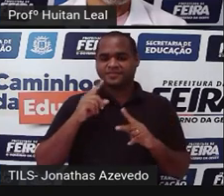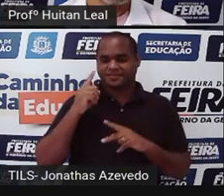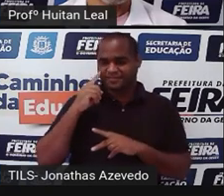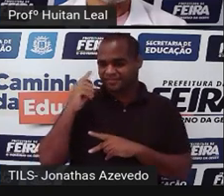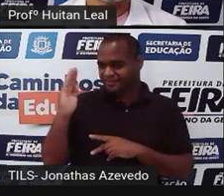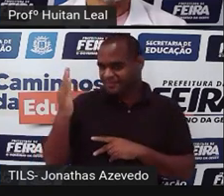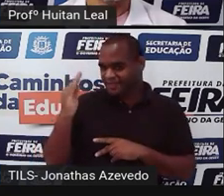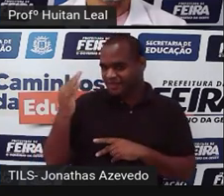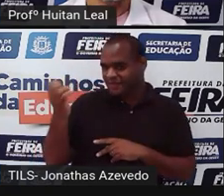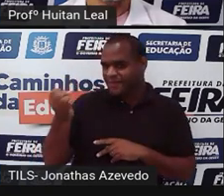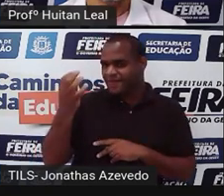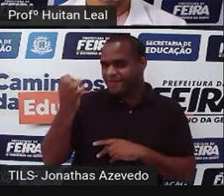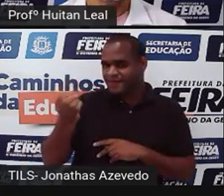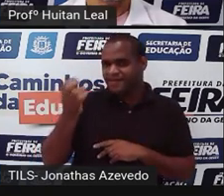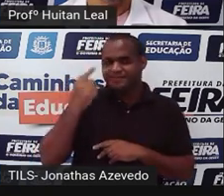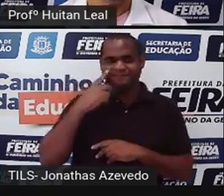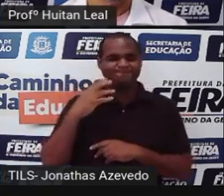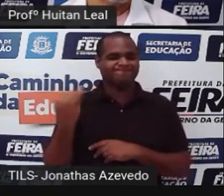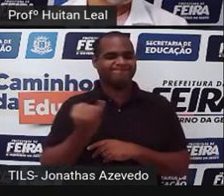Muito interessante essa história.